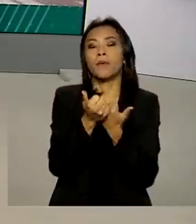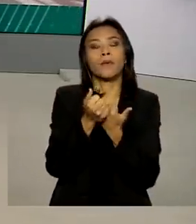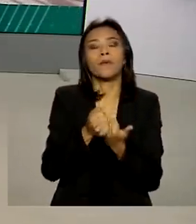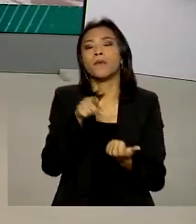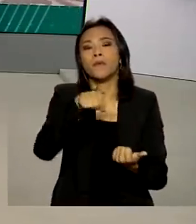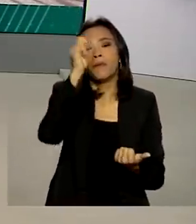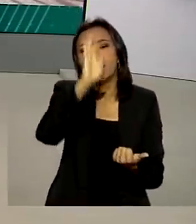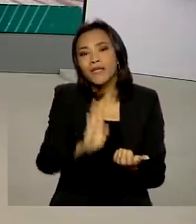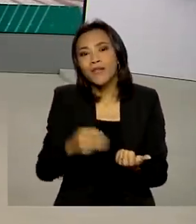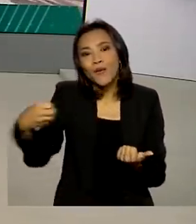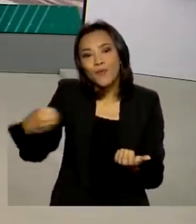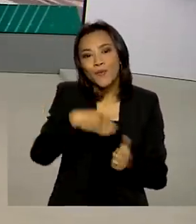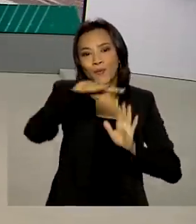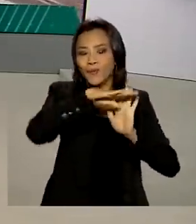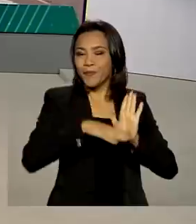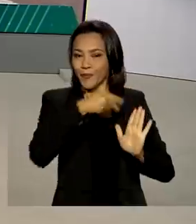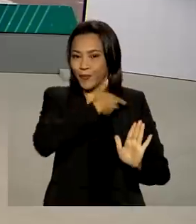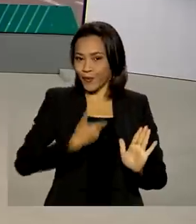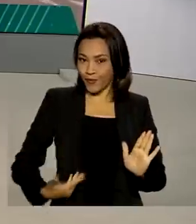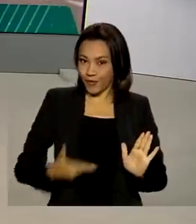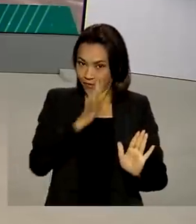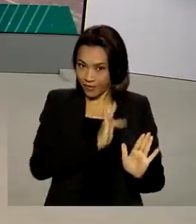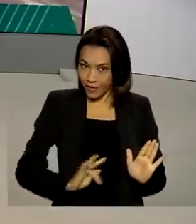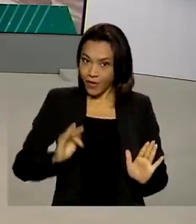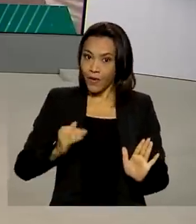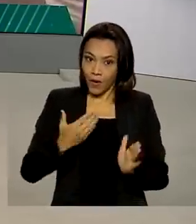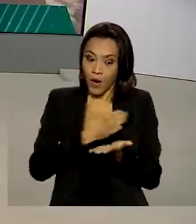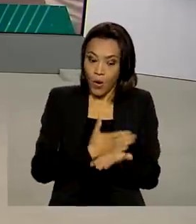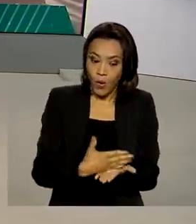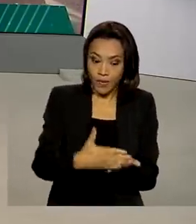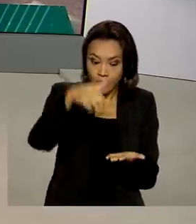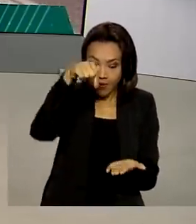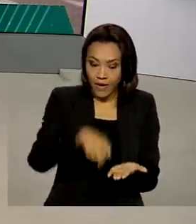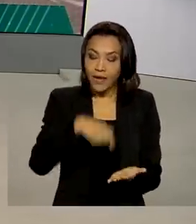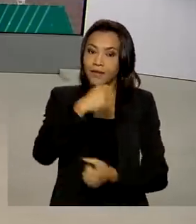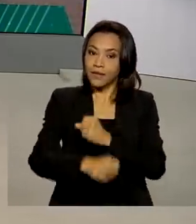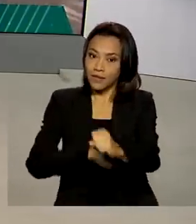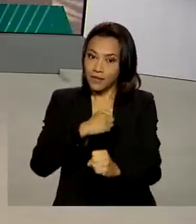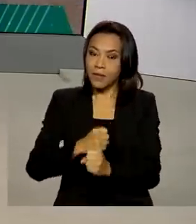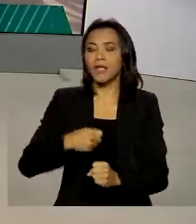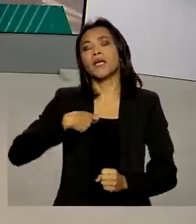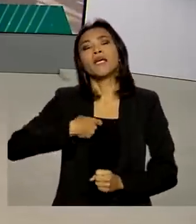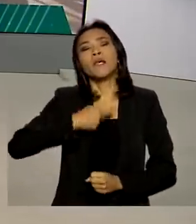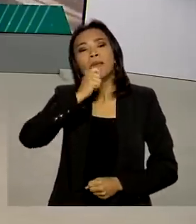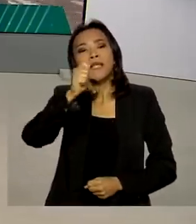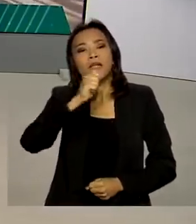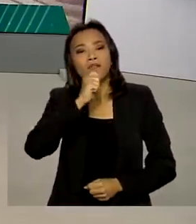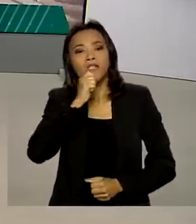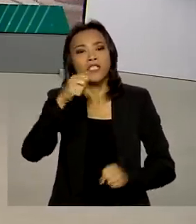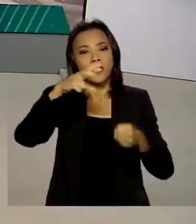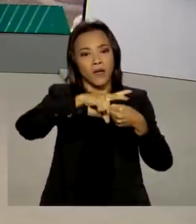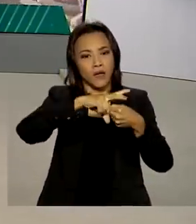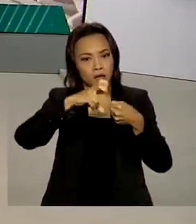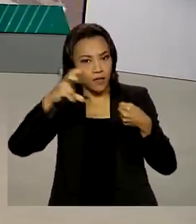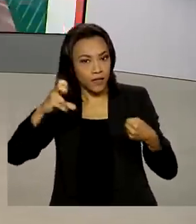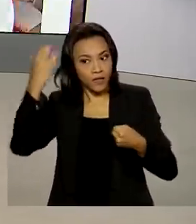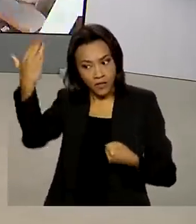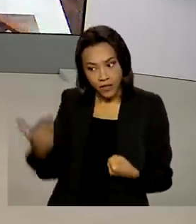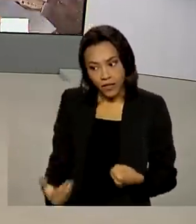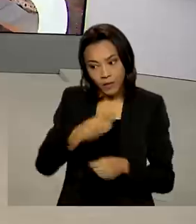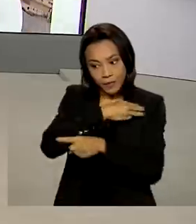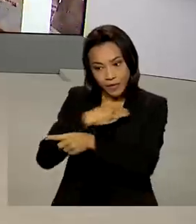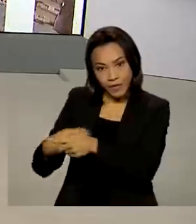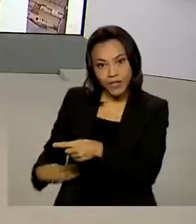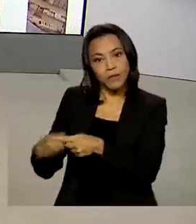programa social do governo federal, começou nesta semana. E, em entrevista ao programa de rádio A Voz do Brasil, o ministro da Cidadania, João